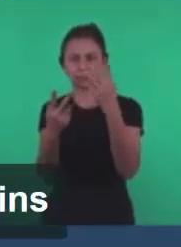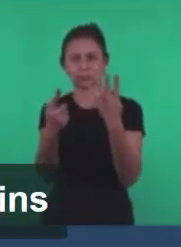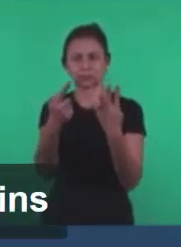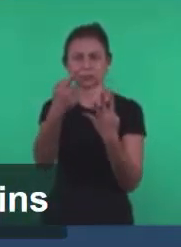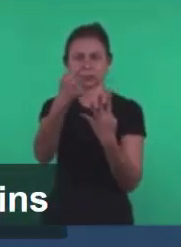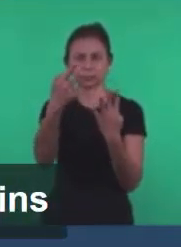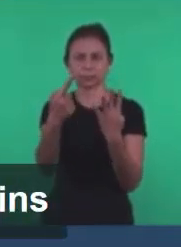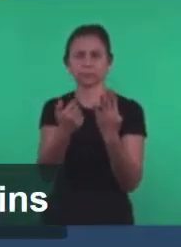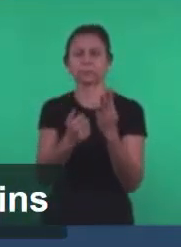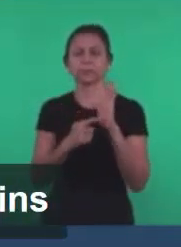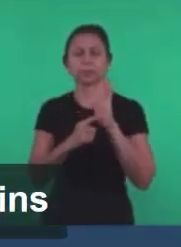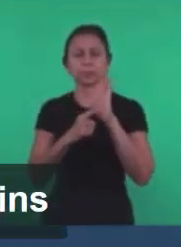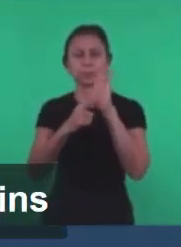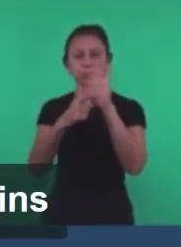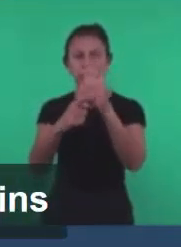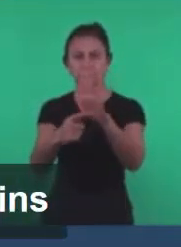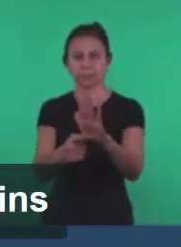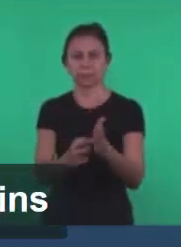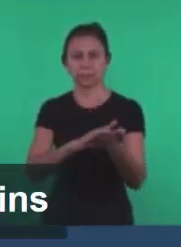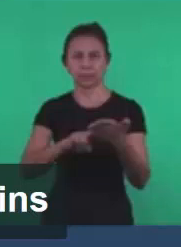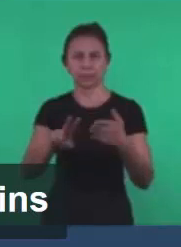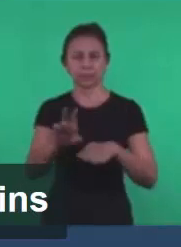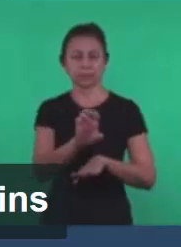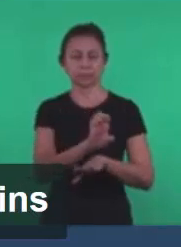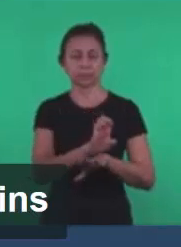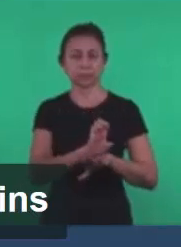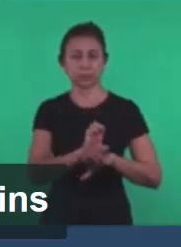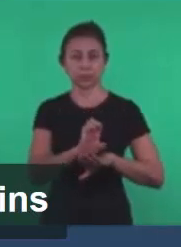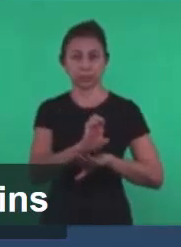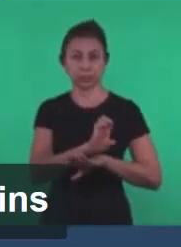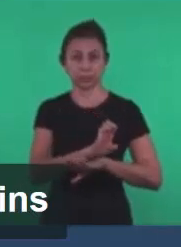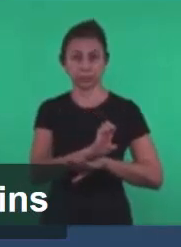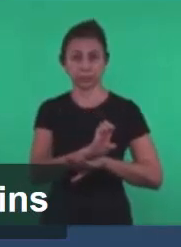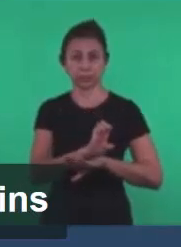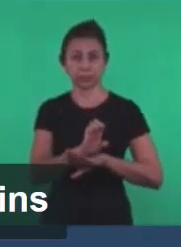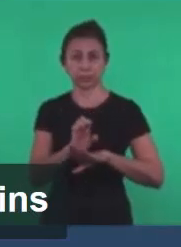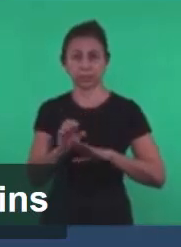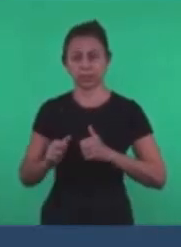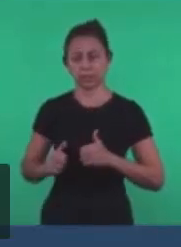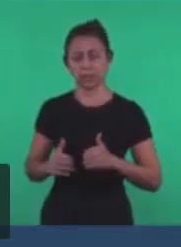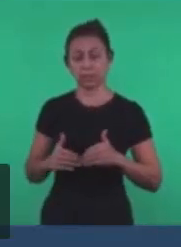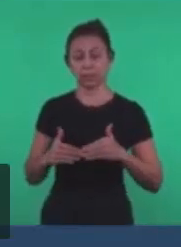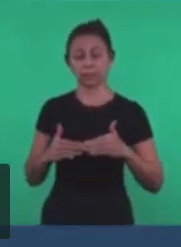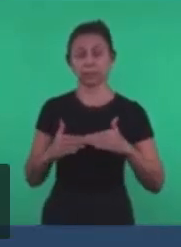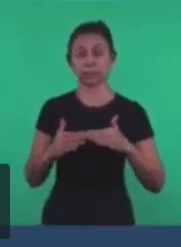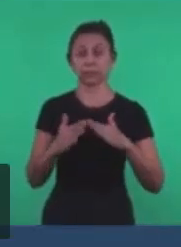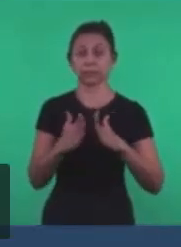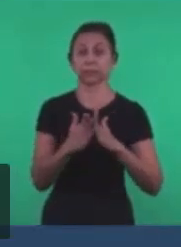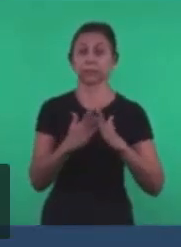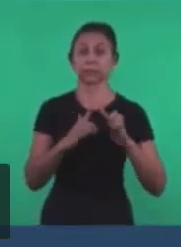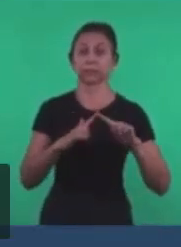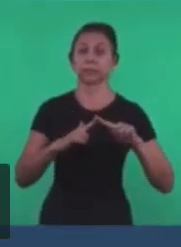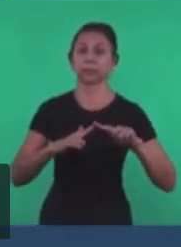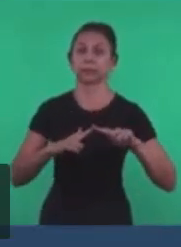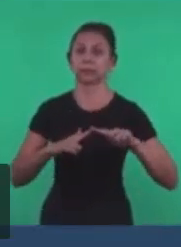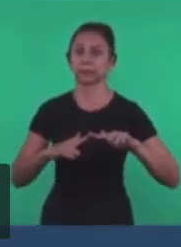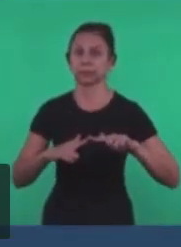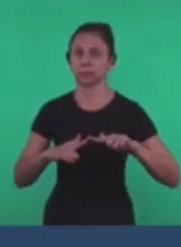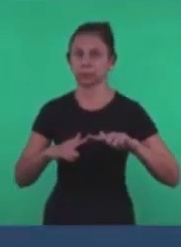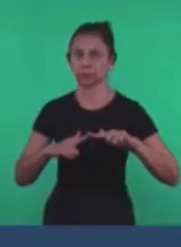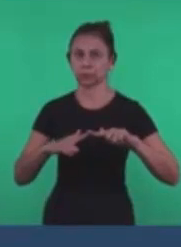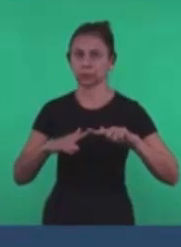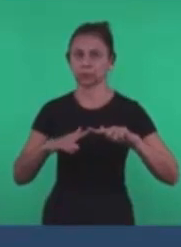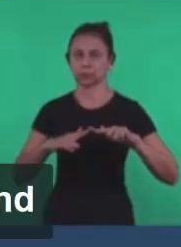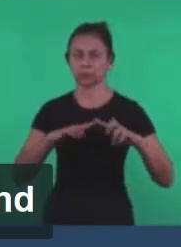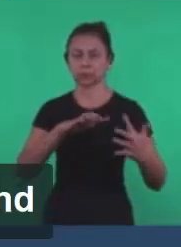Que abre E dá início A igreja que abre E dá início Ao estabelecimento Da igreja no mundo